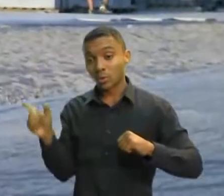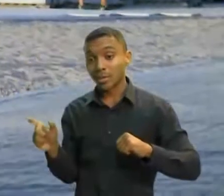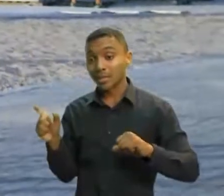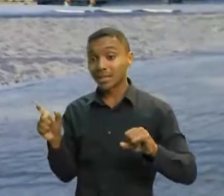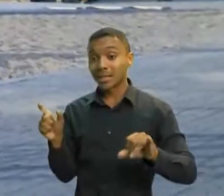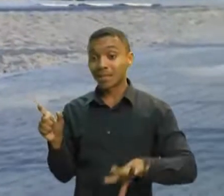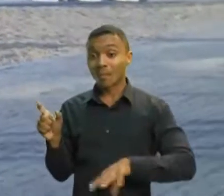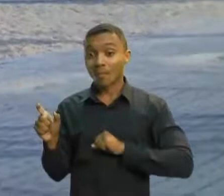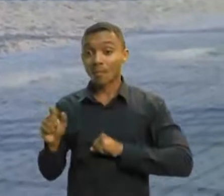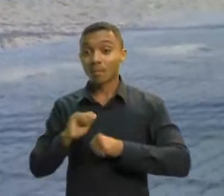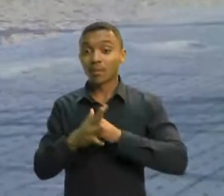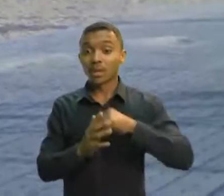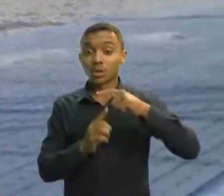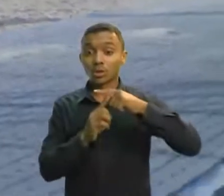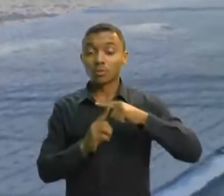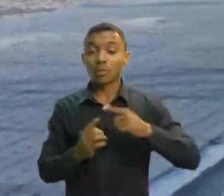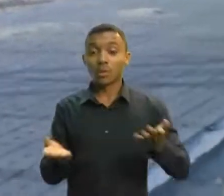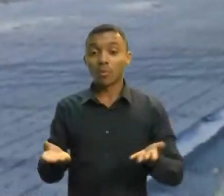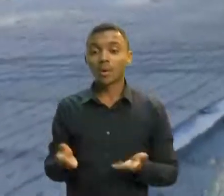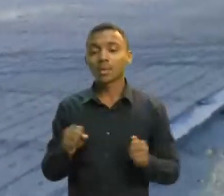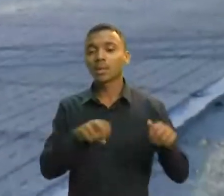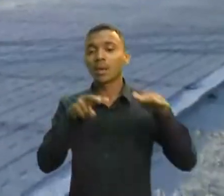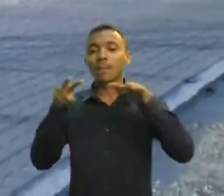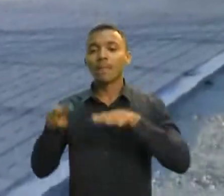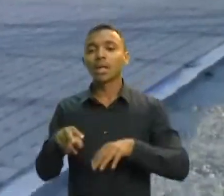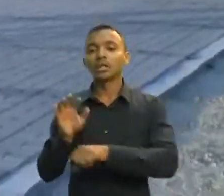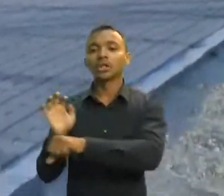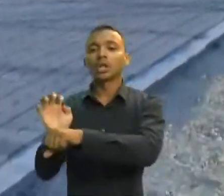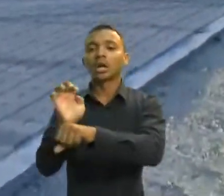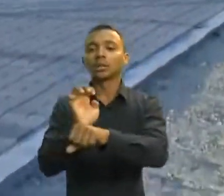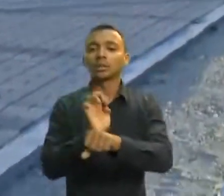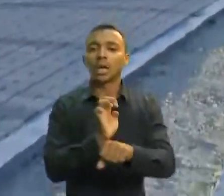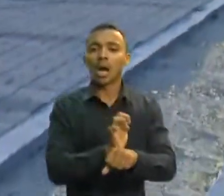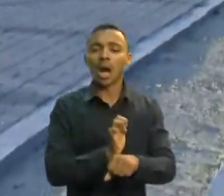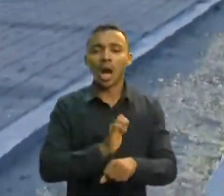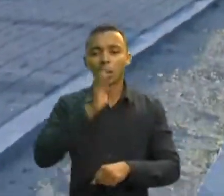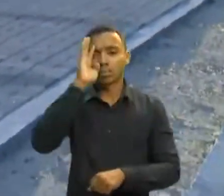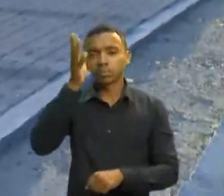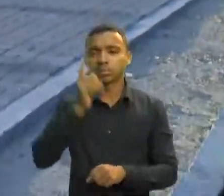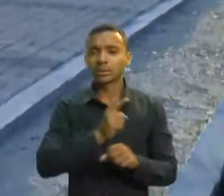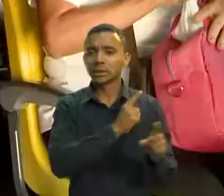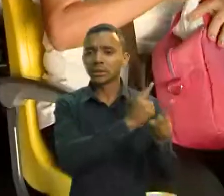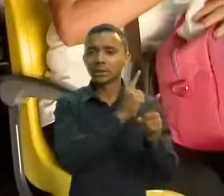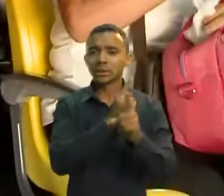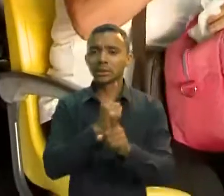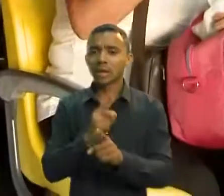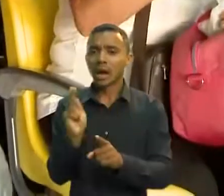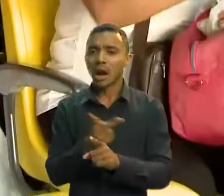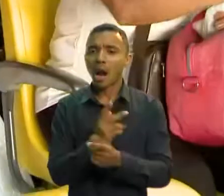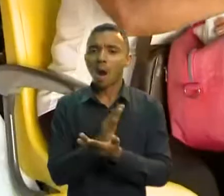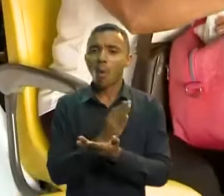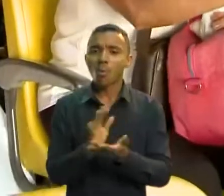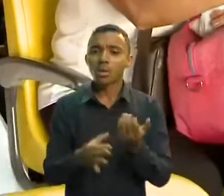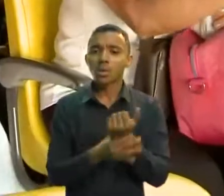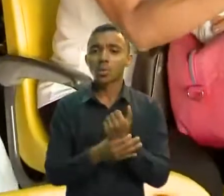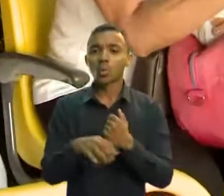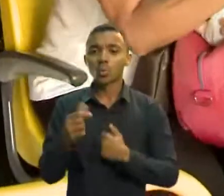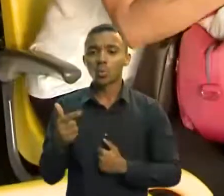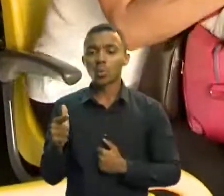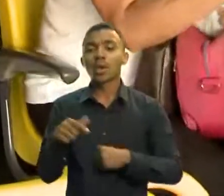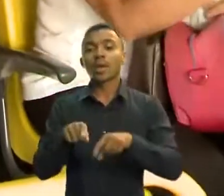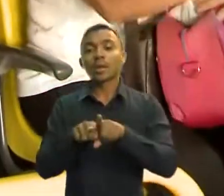Nessa semana, vários estados começaram a identificar tendência de estabilidade e até mesmo de queda dos casos,